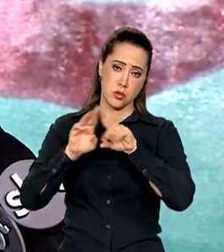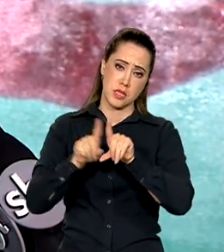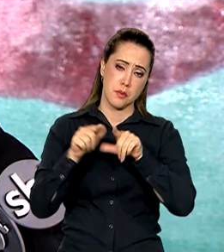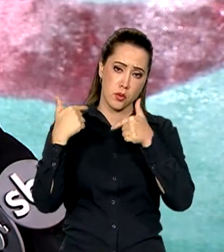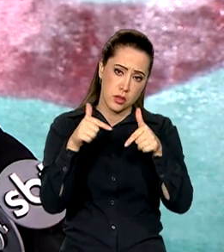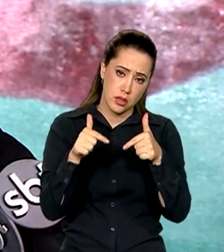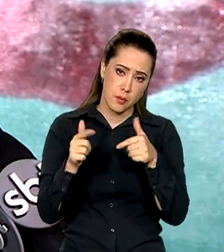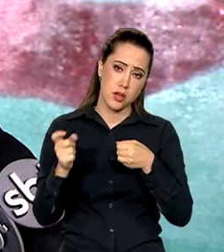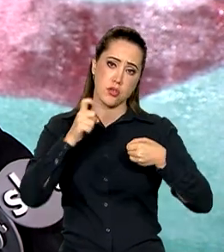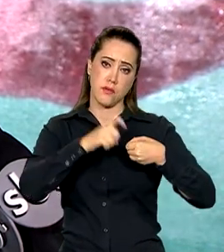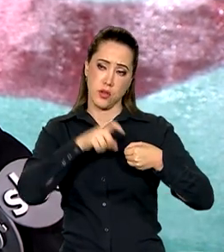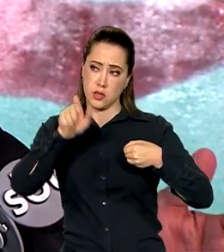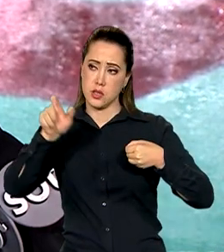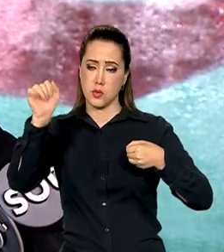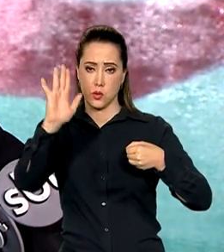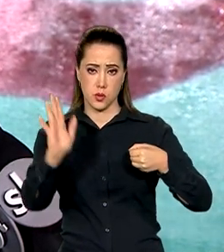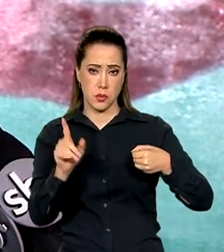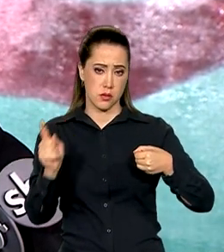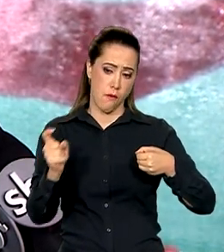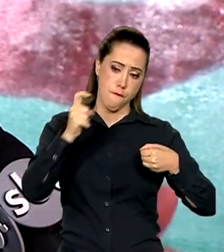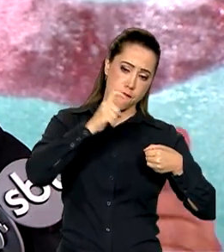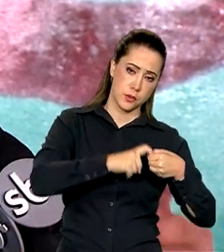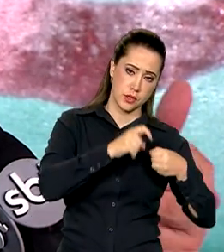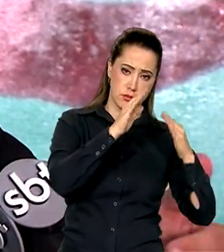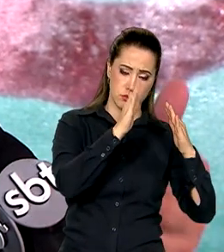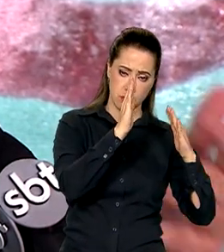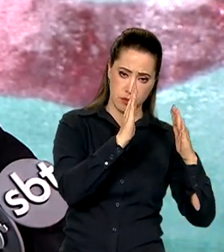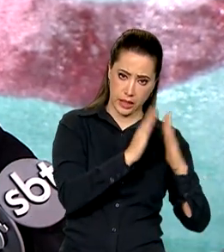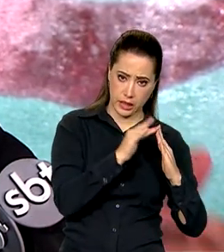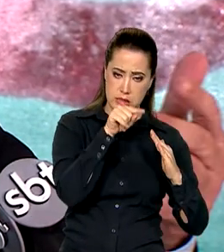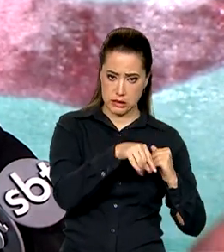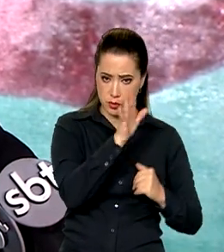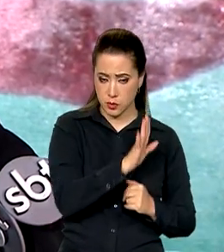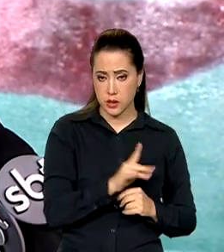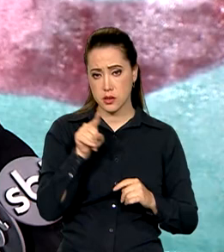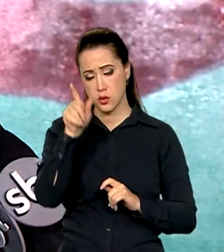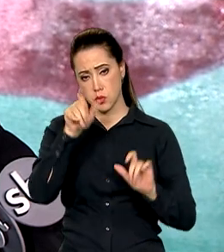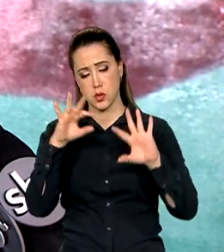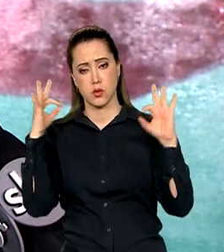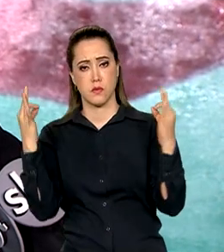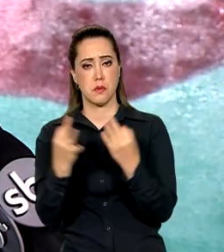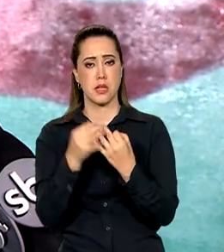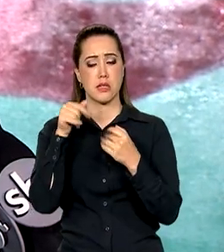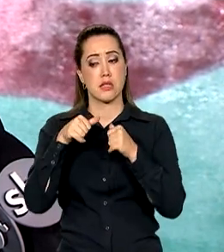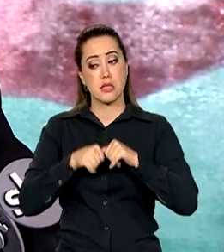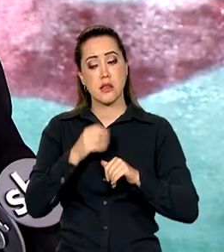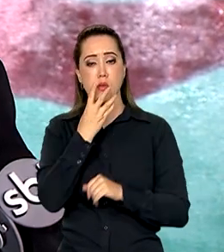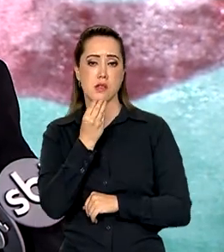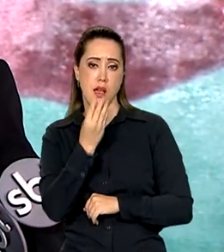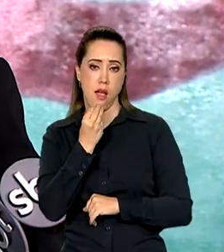trabalho de repatriação, tanto daquelas famílias de brasileiros e brasileiras que estão em Israel,